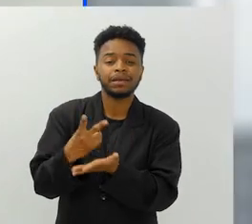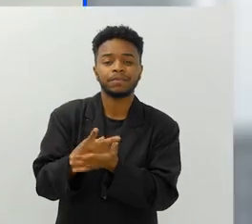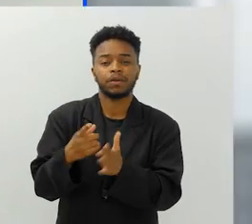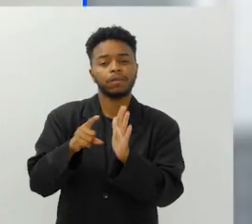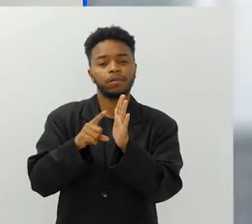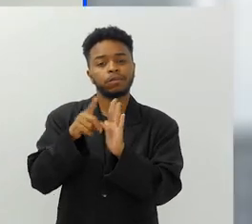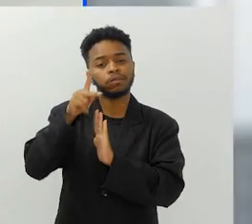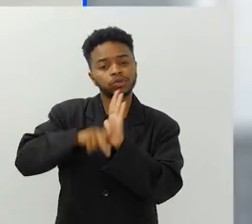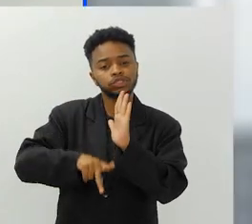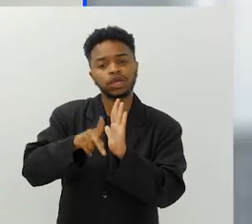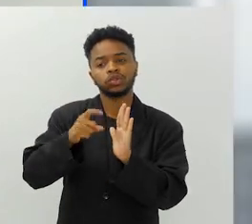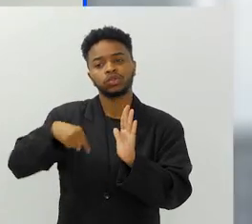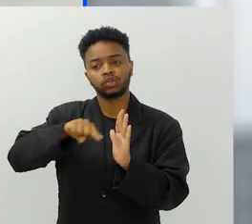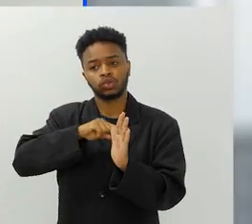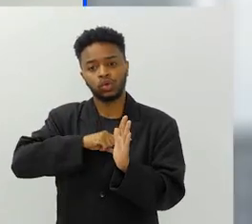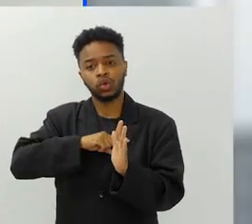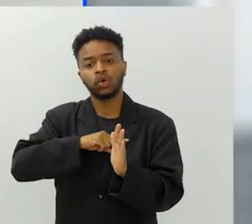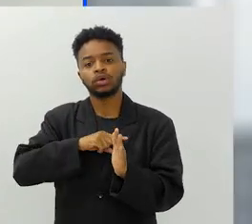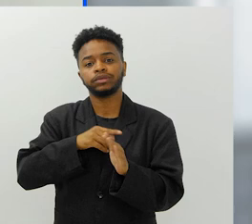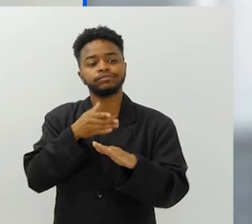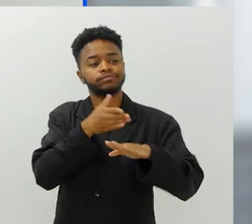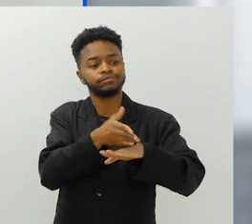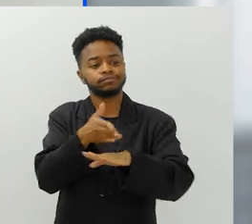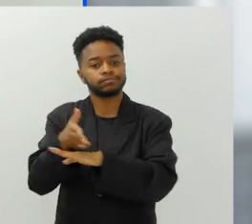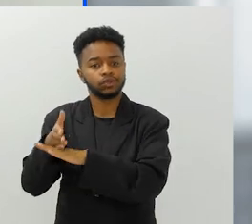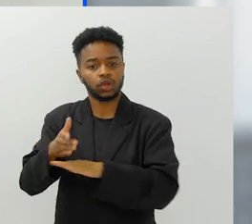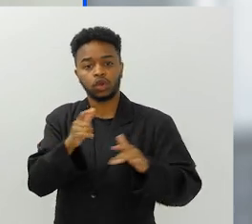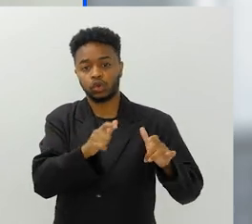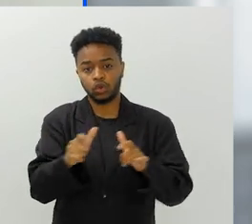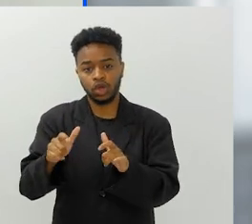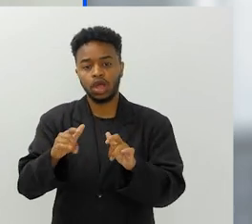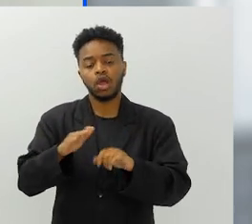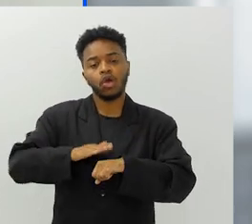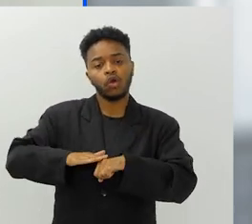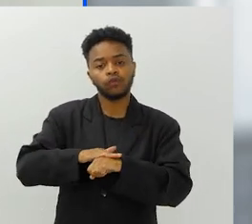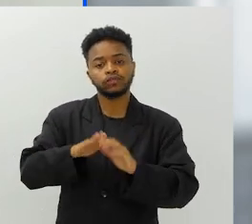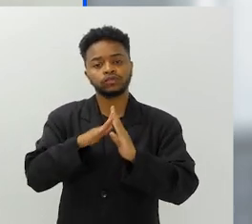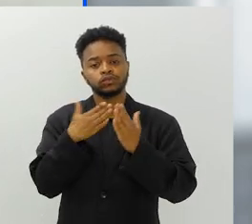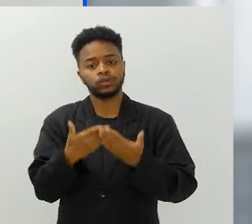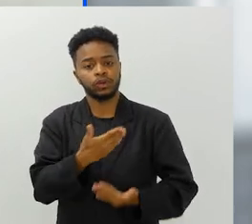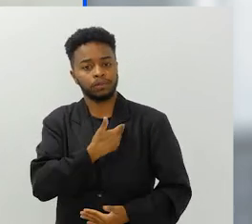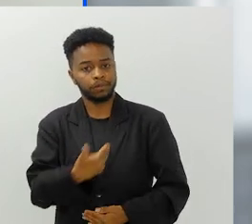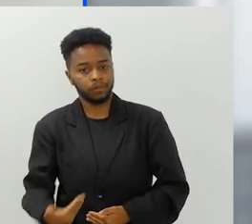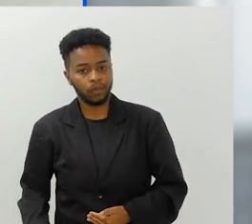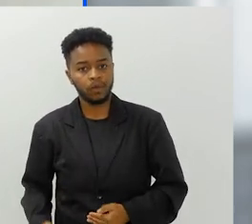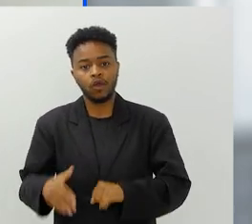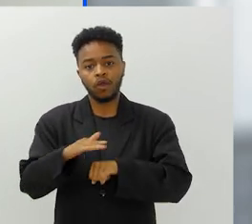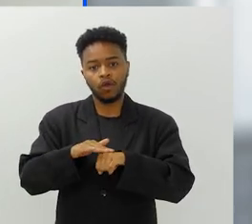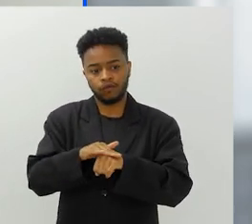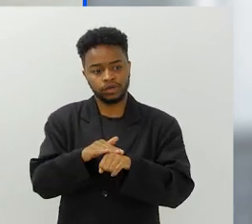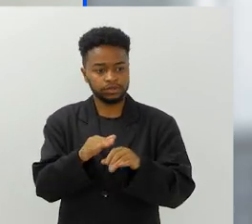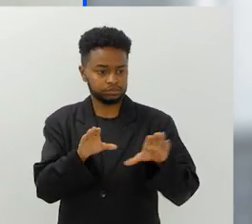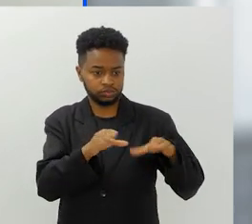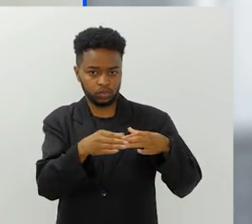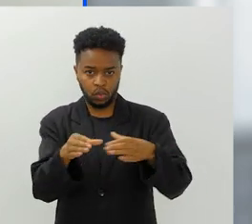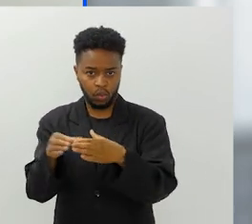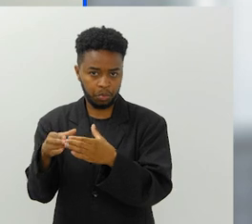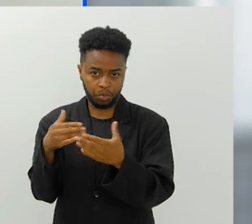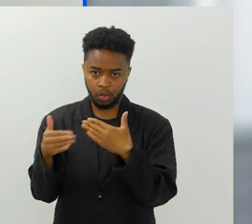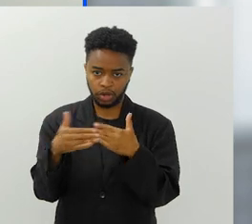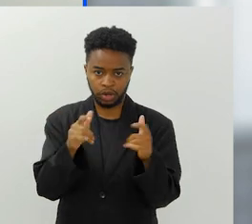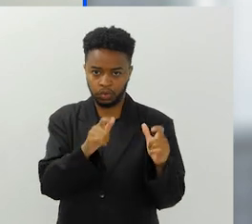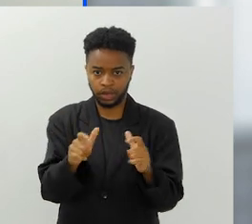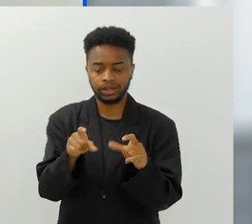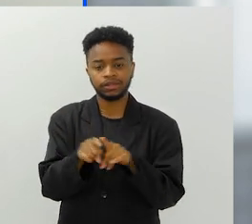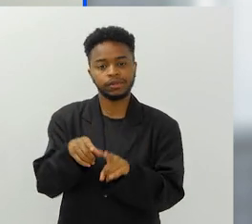os nossos projetos, a gente faz questão de ter, sim, uma entrada em comunidades, conversa com escolas públicas, conversa com o público em geral mesmo, nos